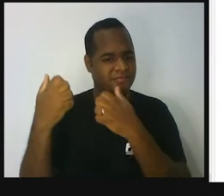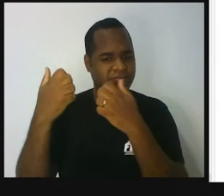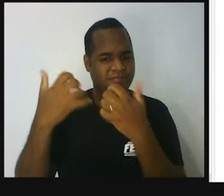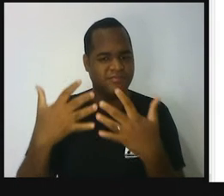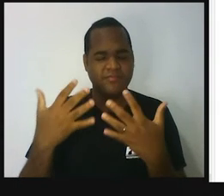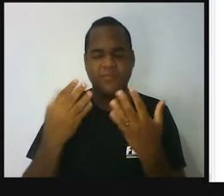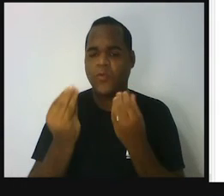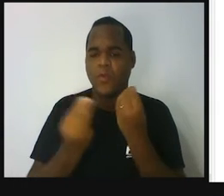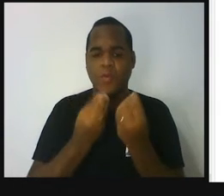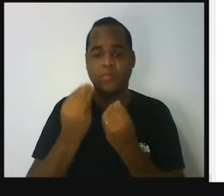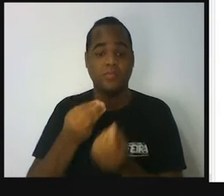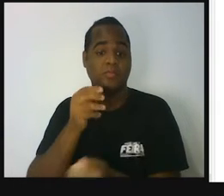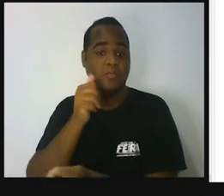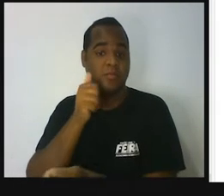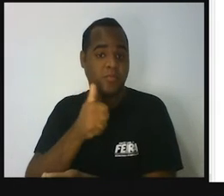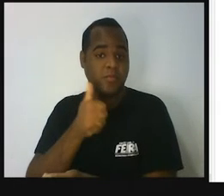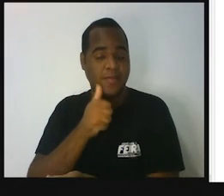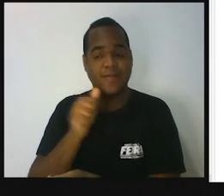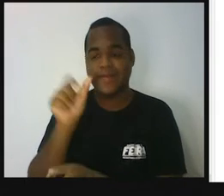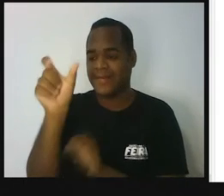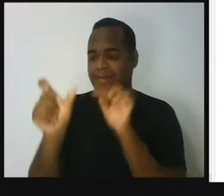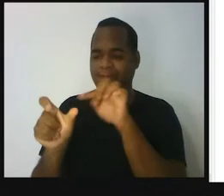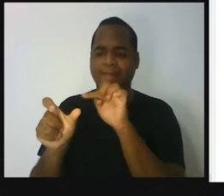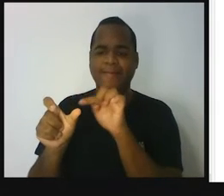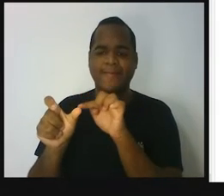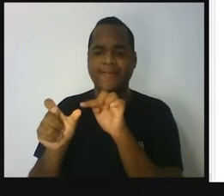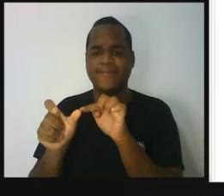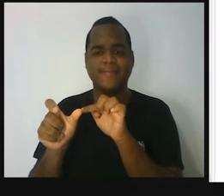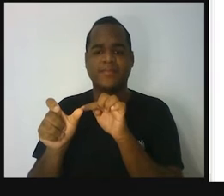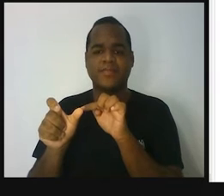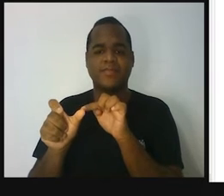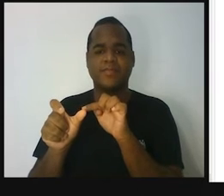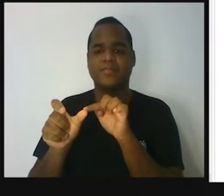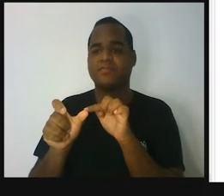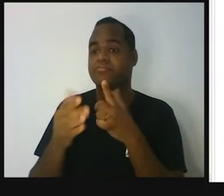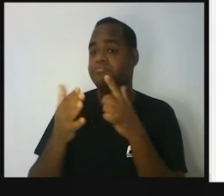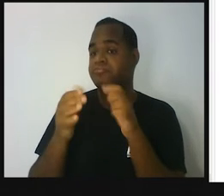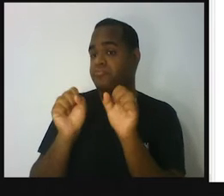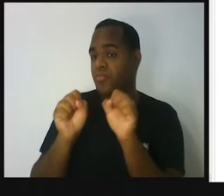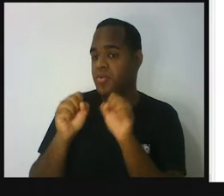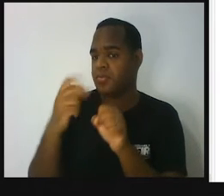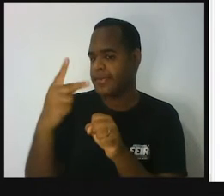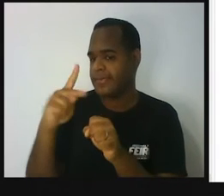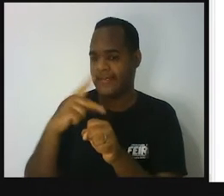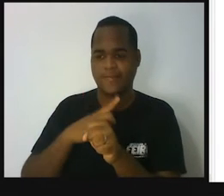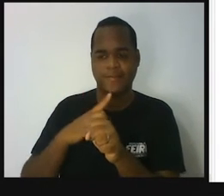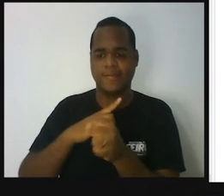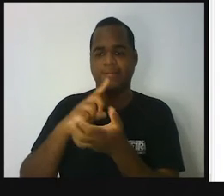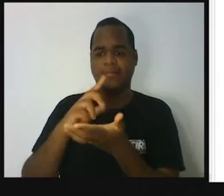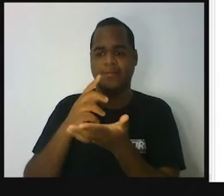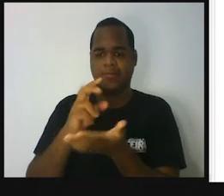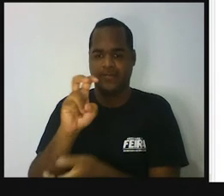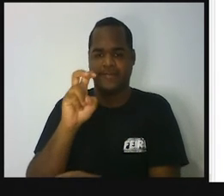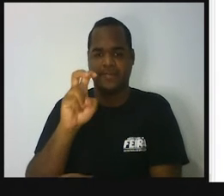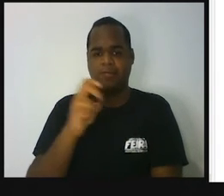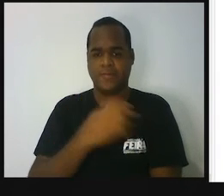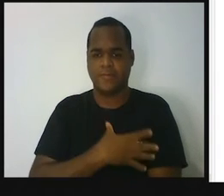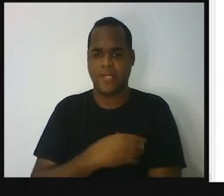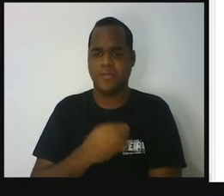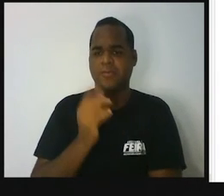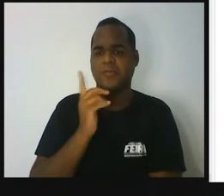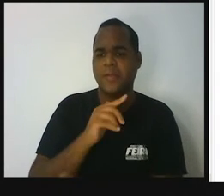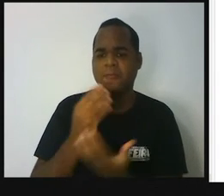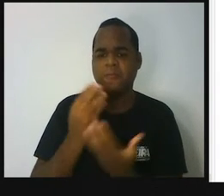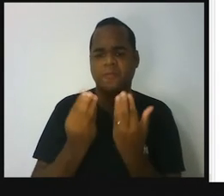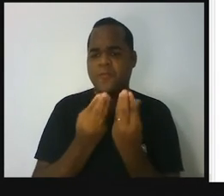uma mulher gerar, né? Gestacionar cinco bebês. Olha só,